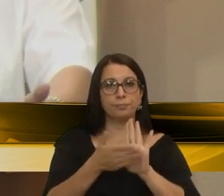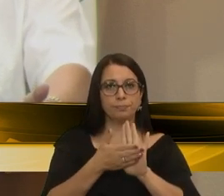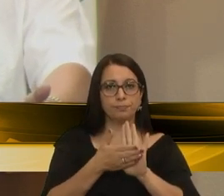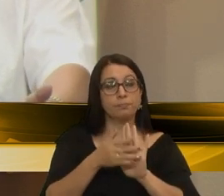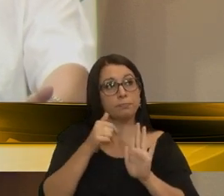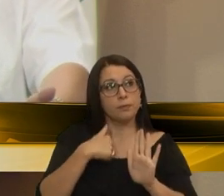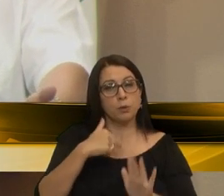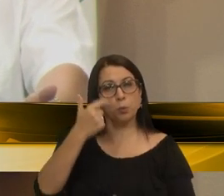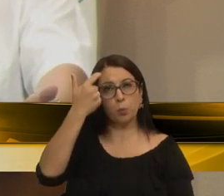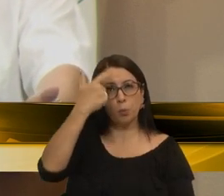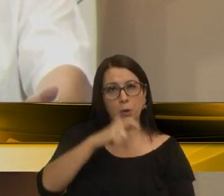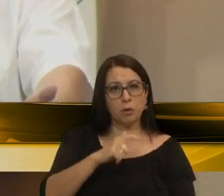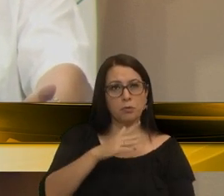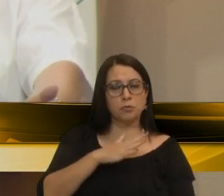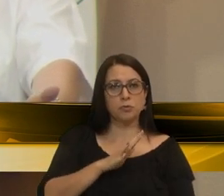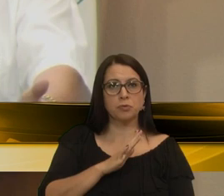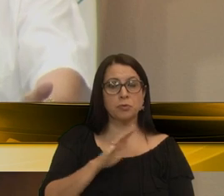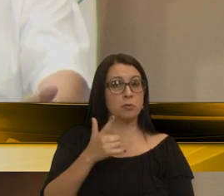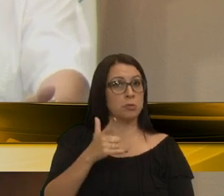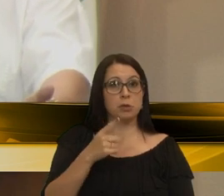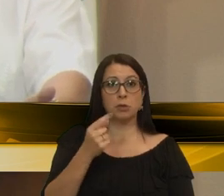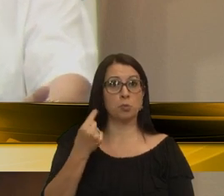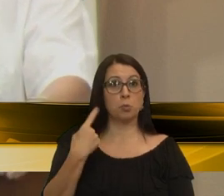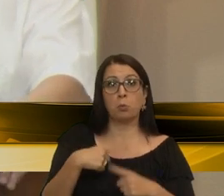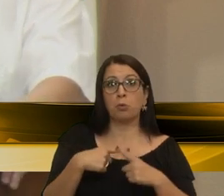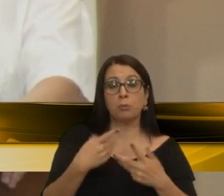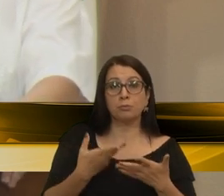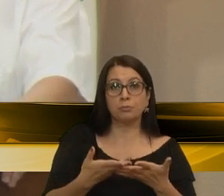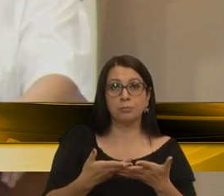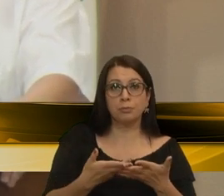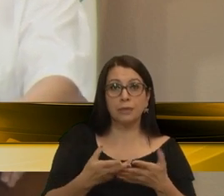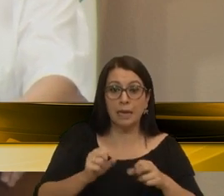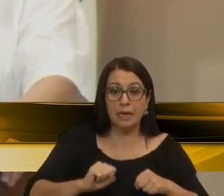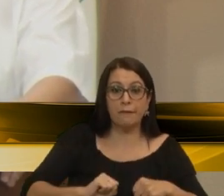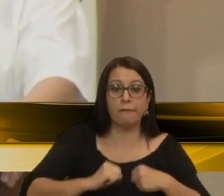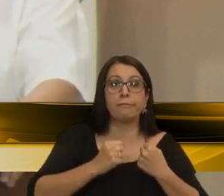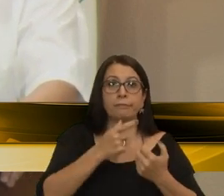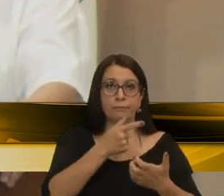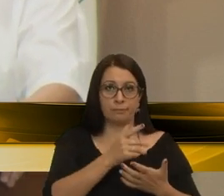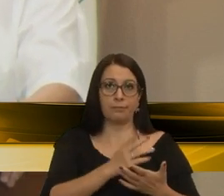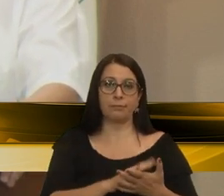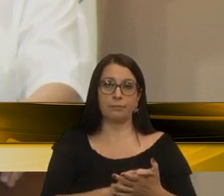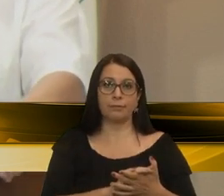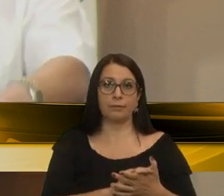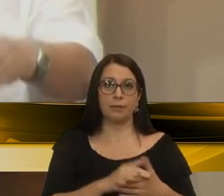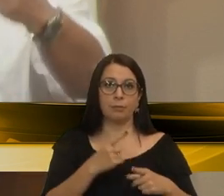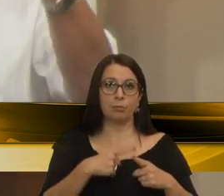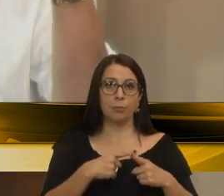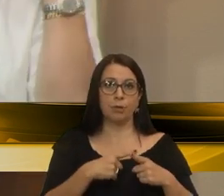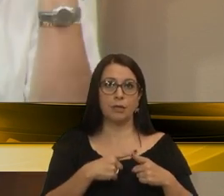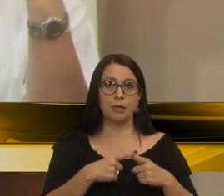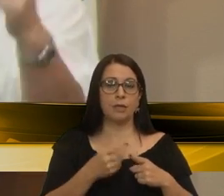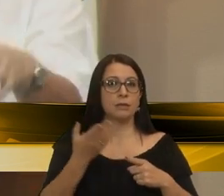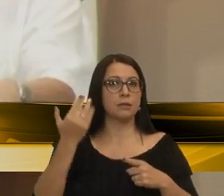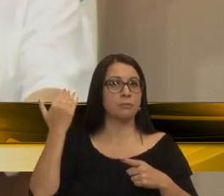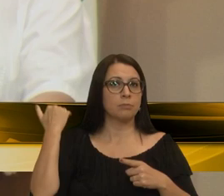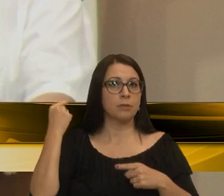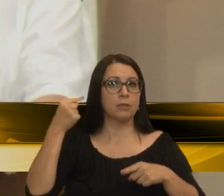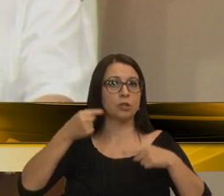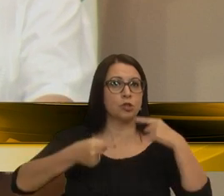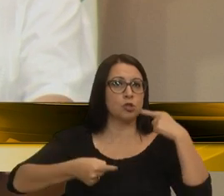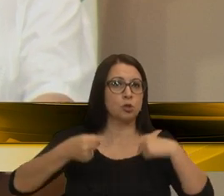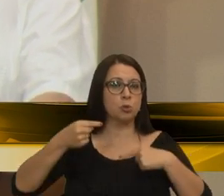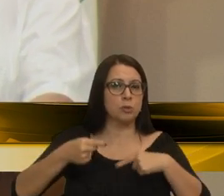acho que pessoalmente não tem porquê defendê-la, porque acompanhei lá na discussão,